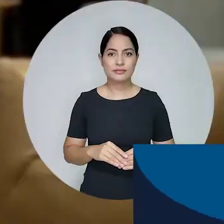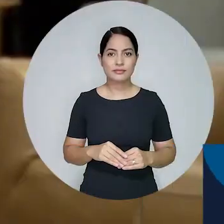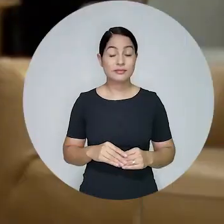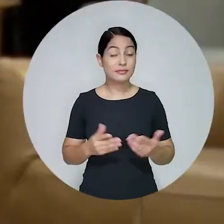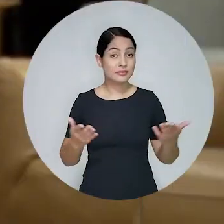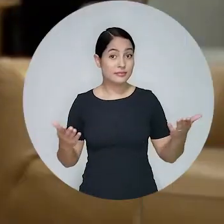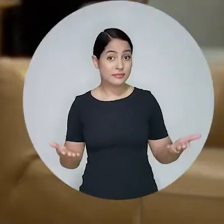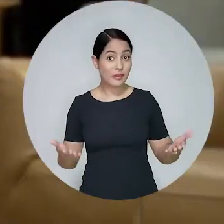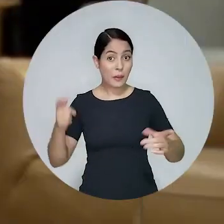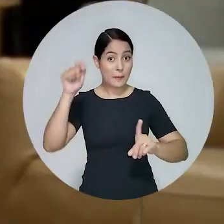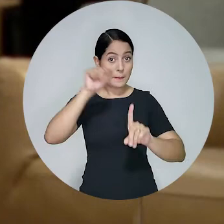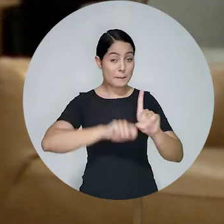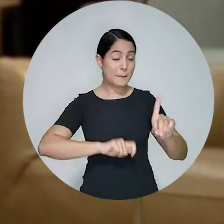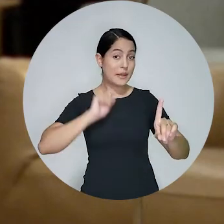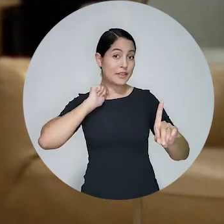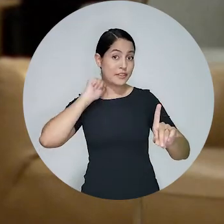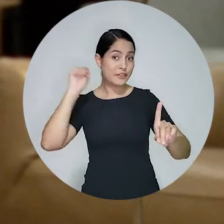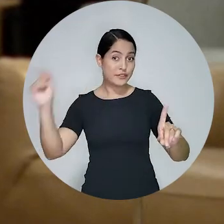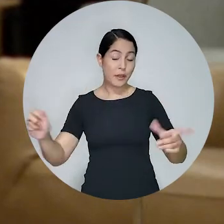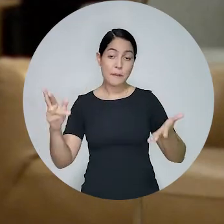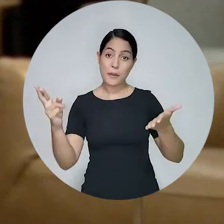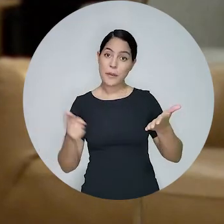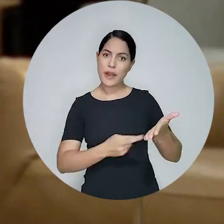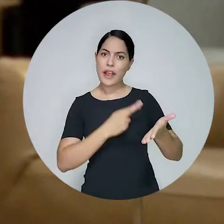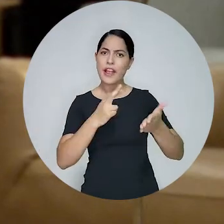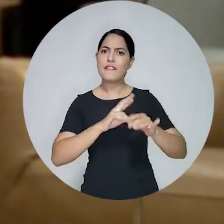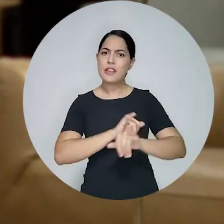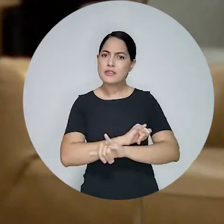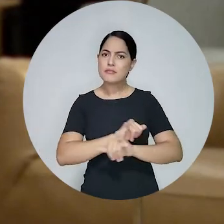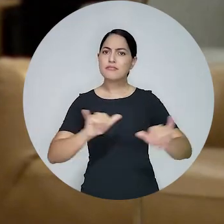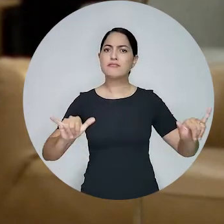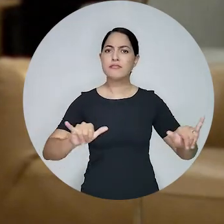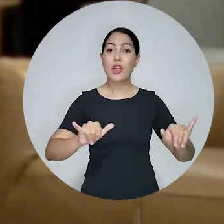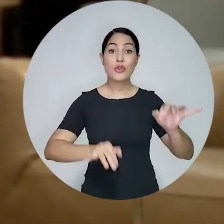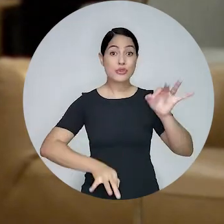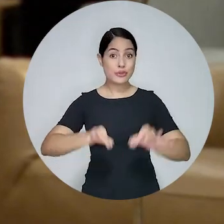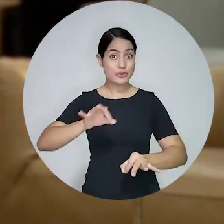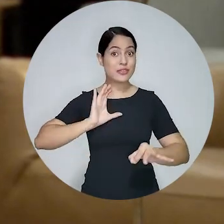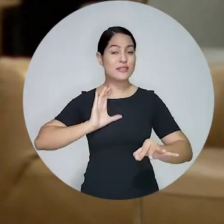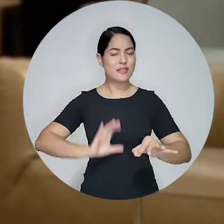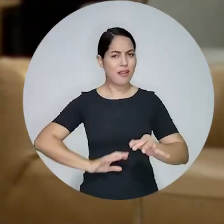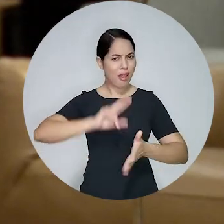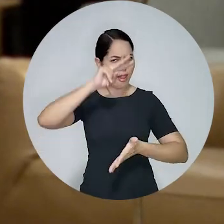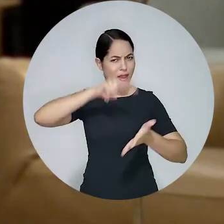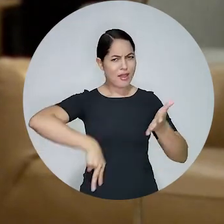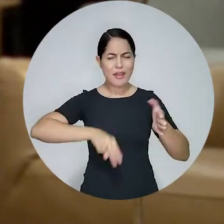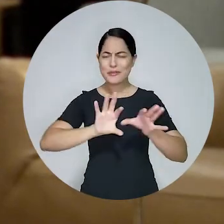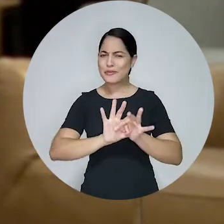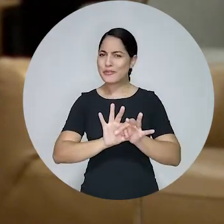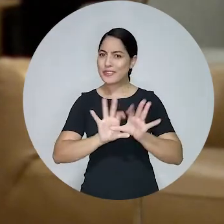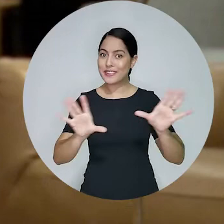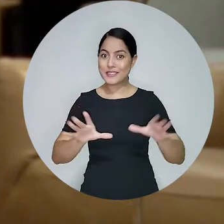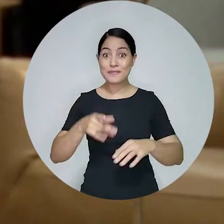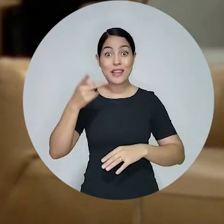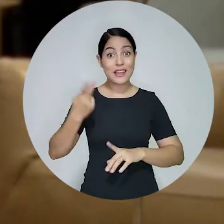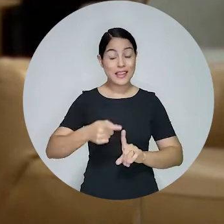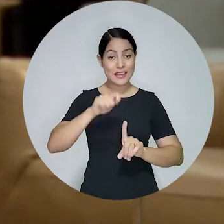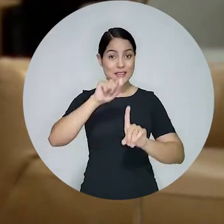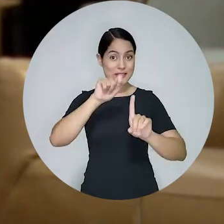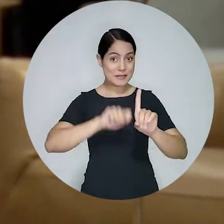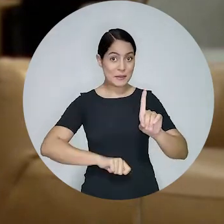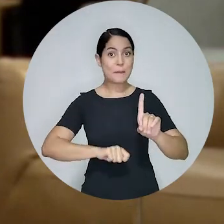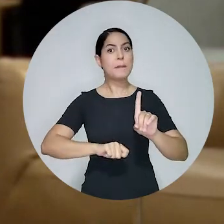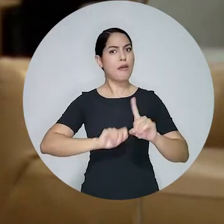A edição de abril da revista Justiça e Cidadania já está disponível para leitura. A publicação deste mês traz